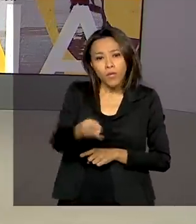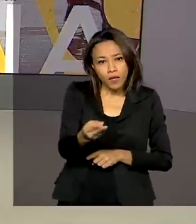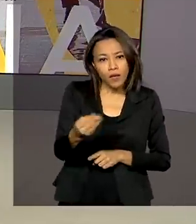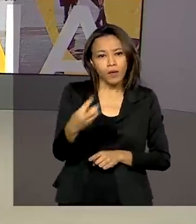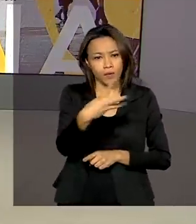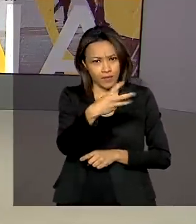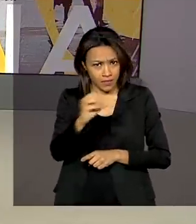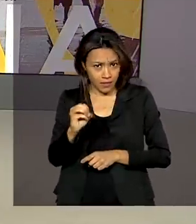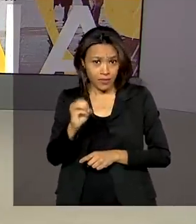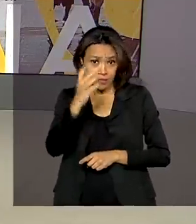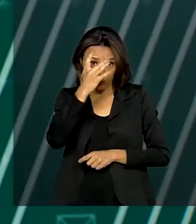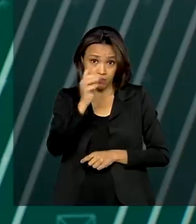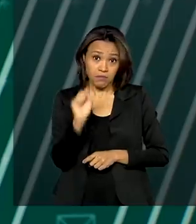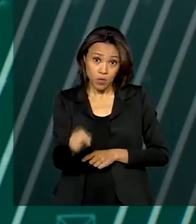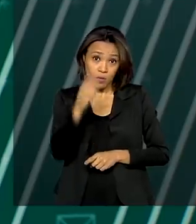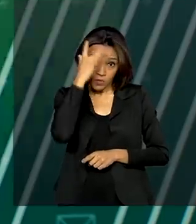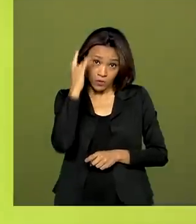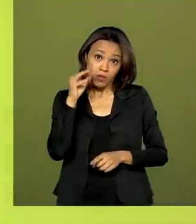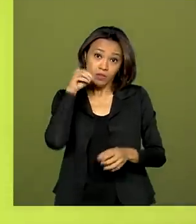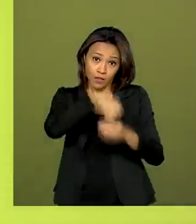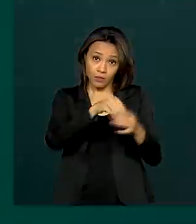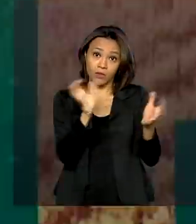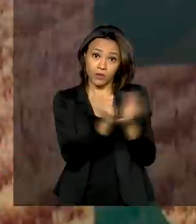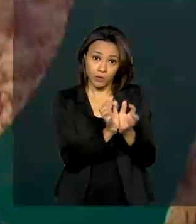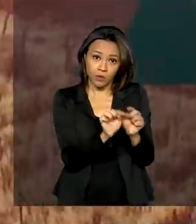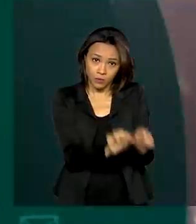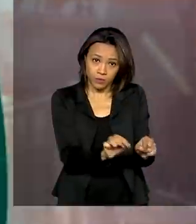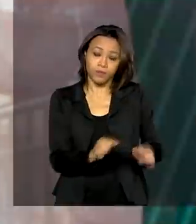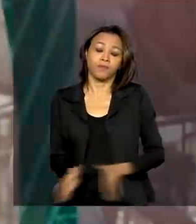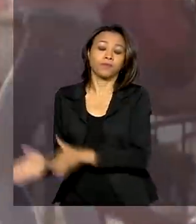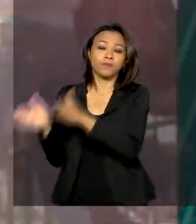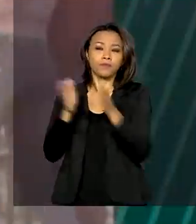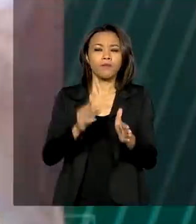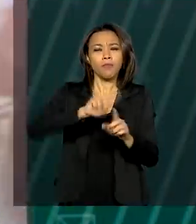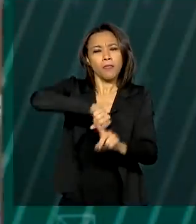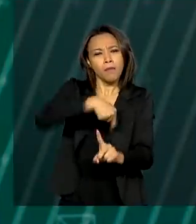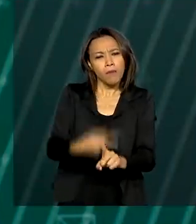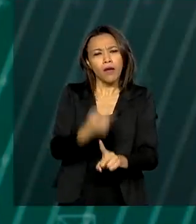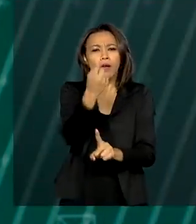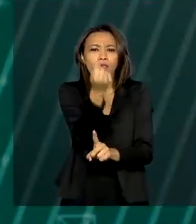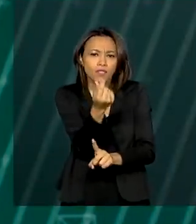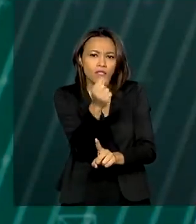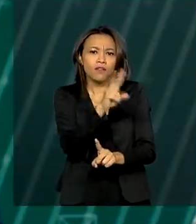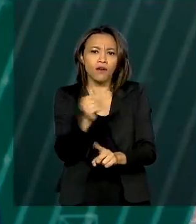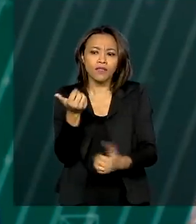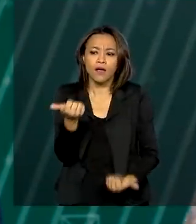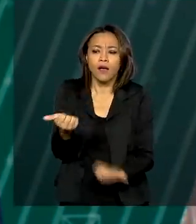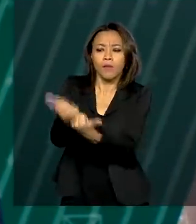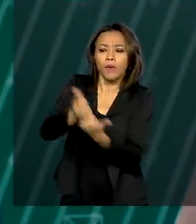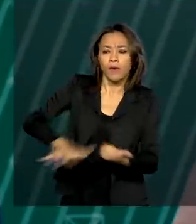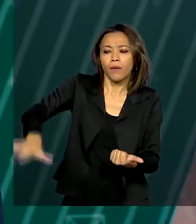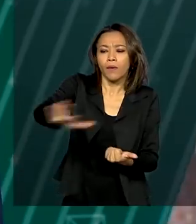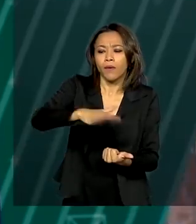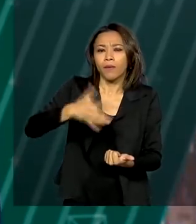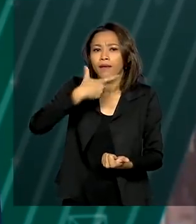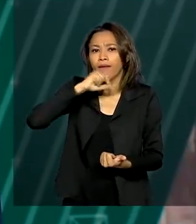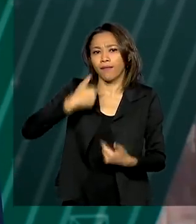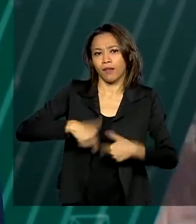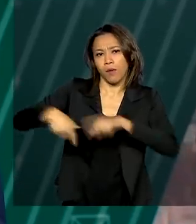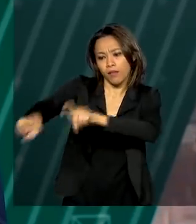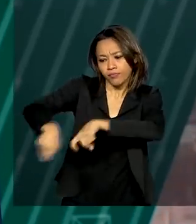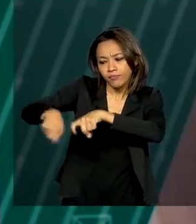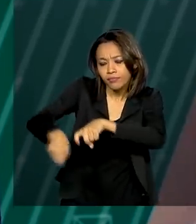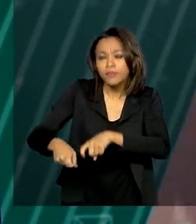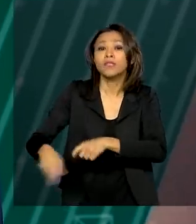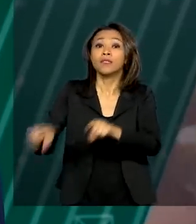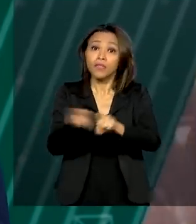parte desse grupo. Mais recursos vão ser destinados para beneficiar agricultores familiares e também pessoas